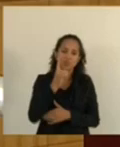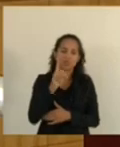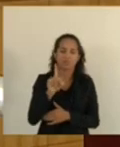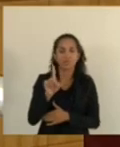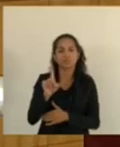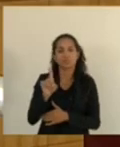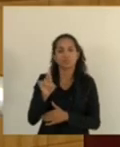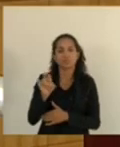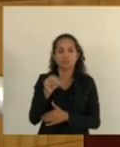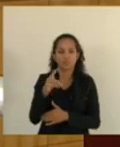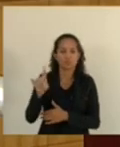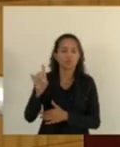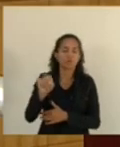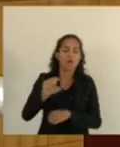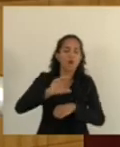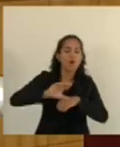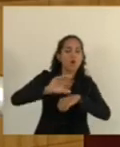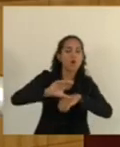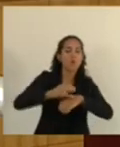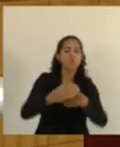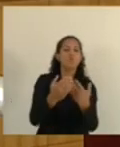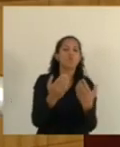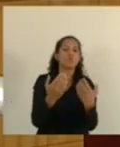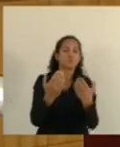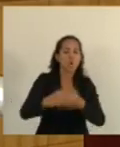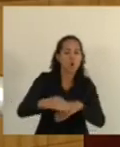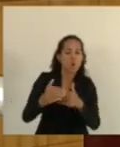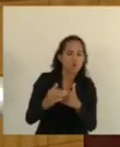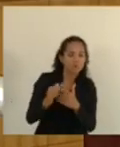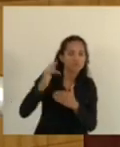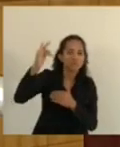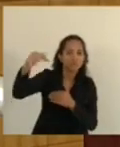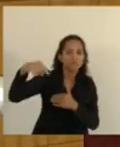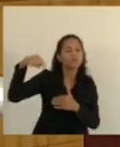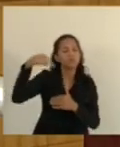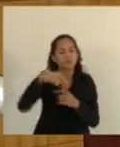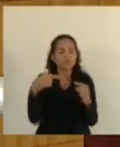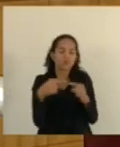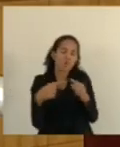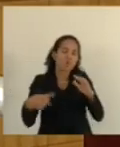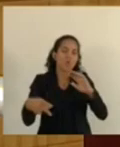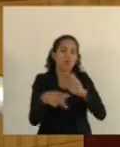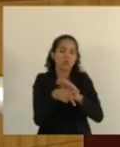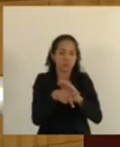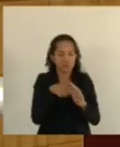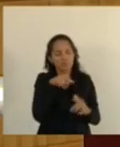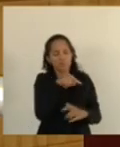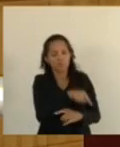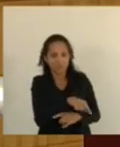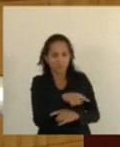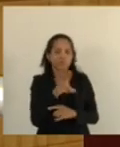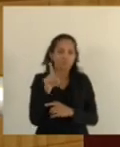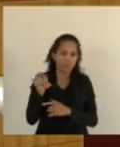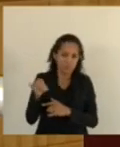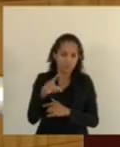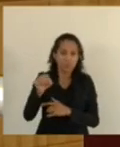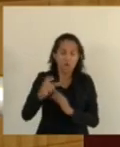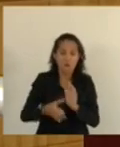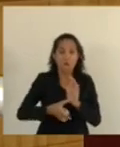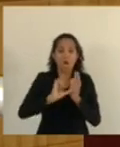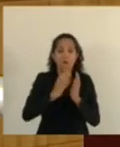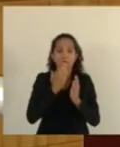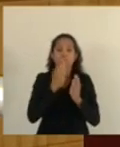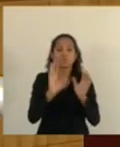os cursos preparatórios para concursos públicos de acordo com o projeto do deputado Luiz Durão deverão pedir